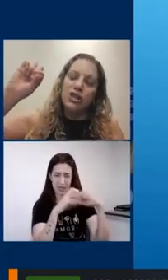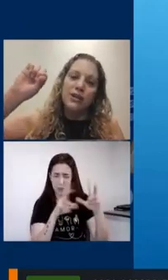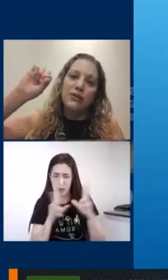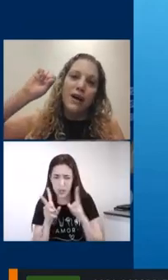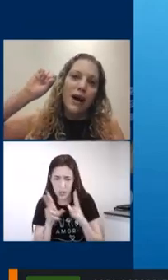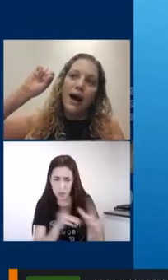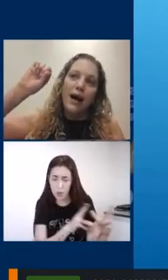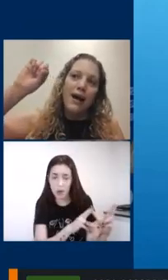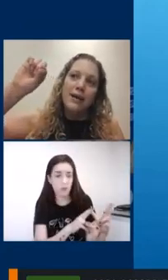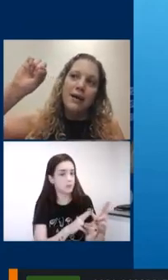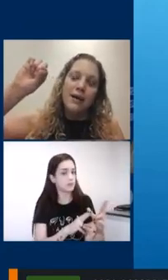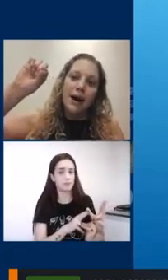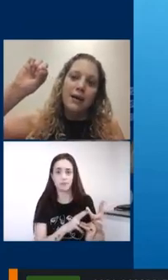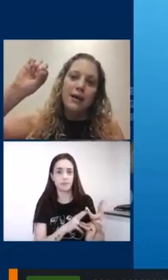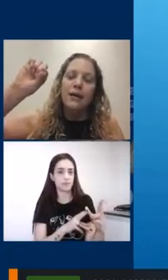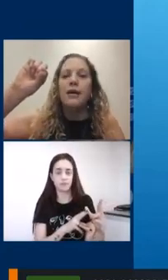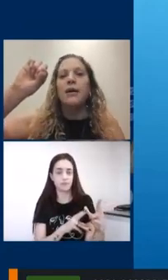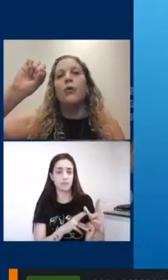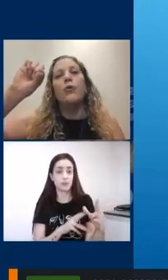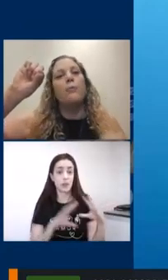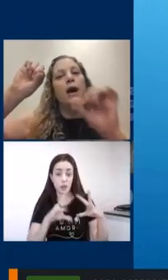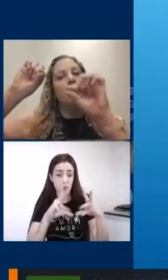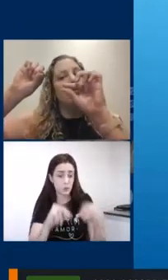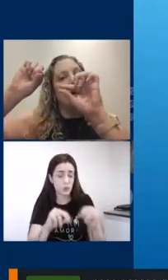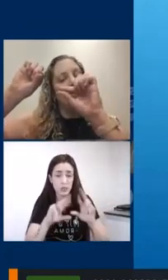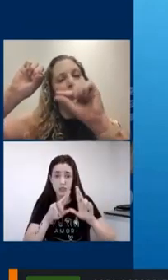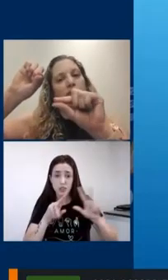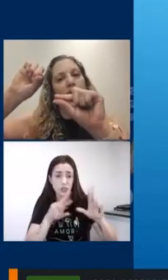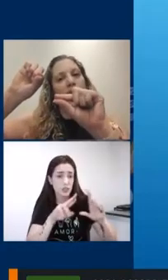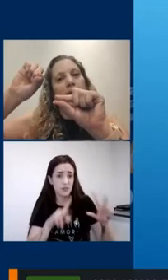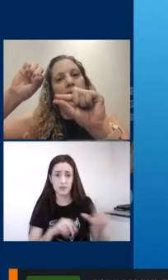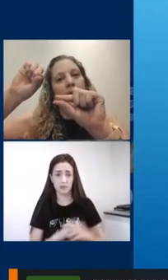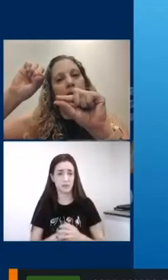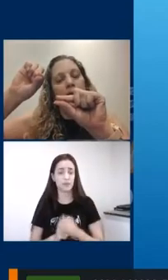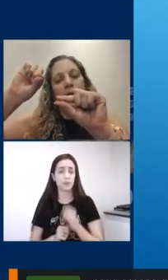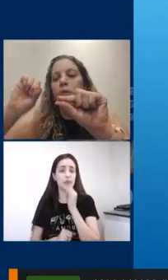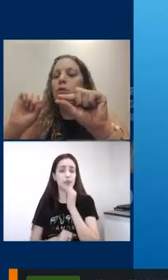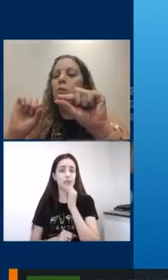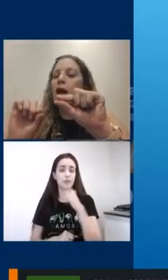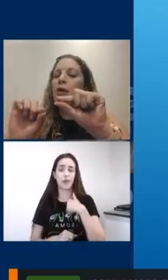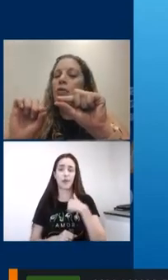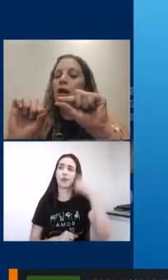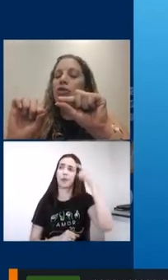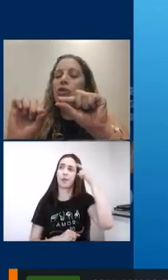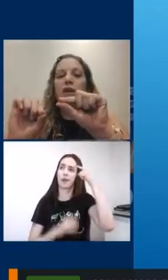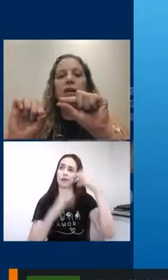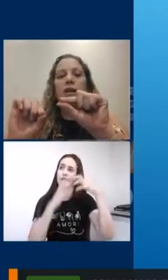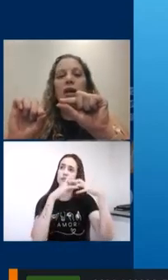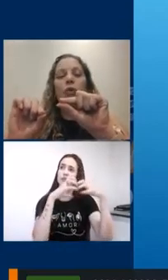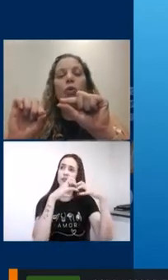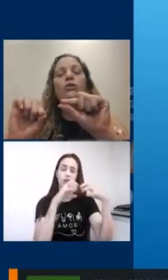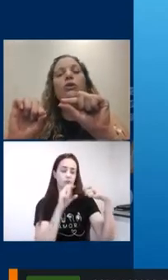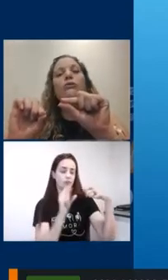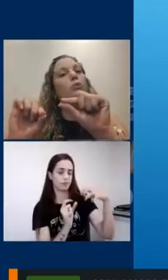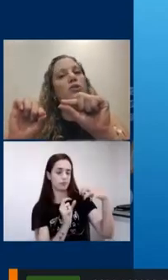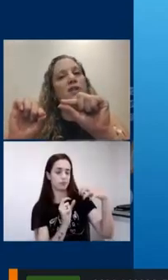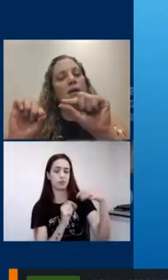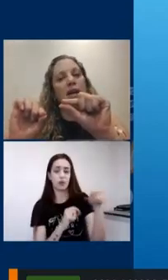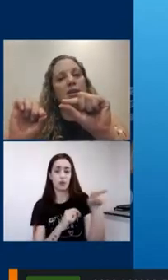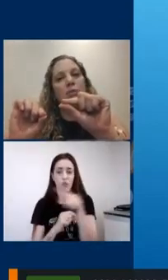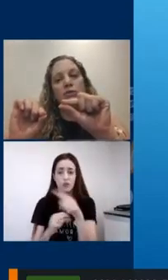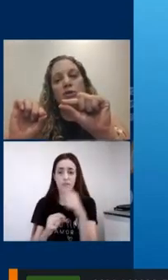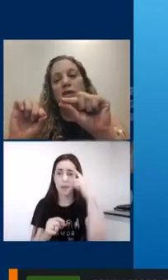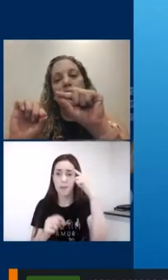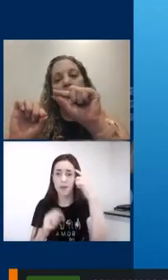a Thelma ativa a área aqui, o Paulo ativa a área aqui, o Marlon ativa aqui. Quando eu vou